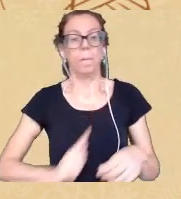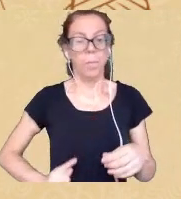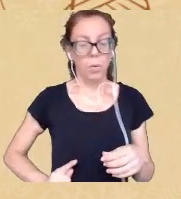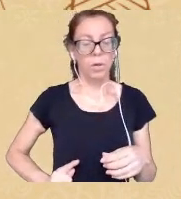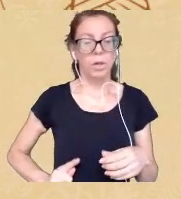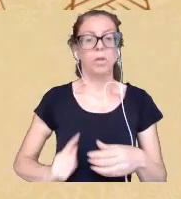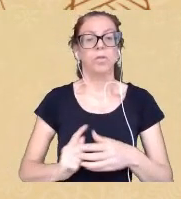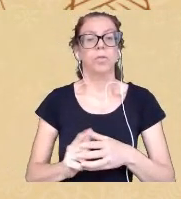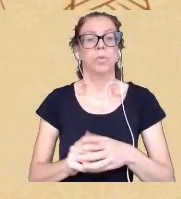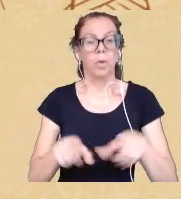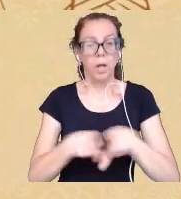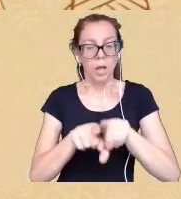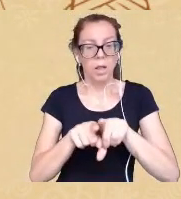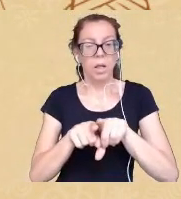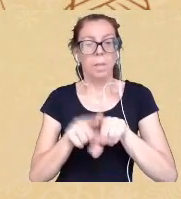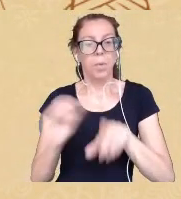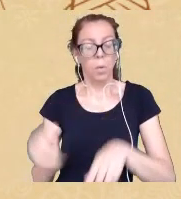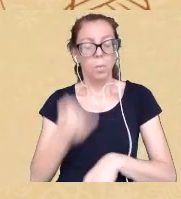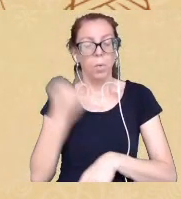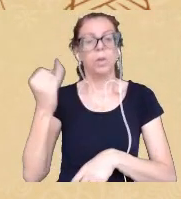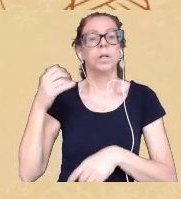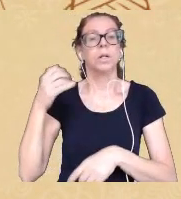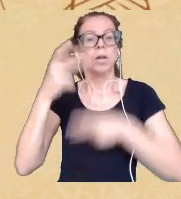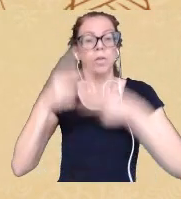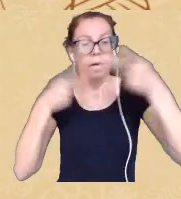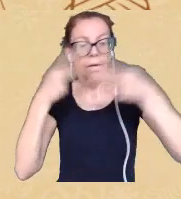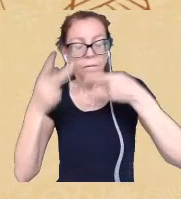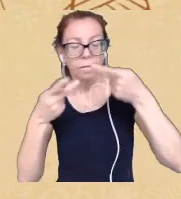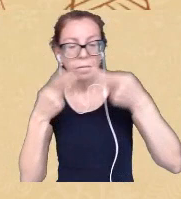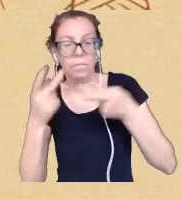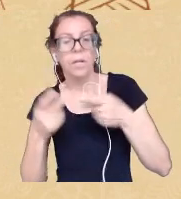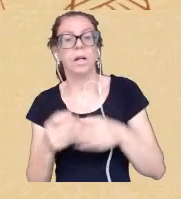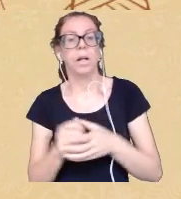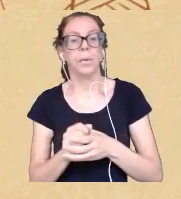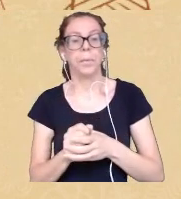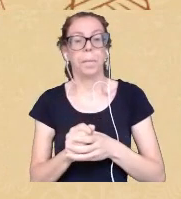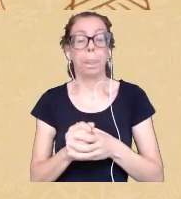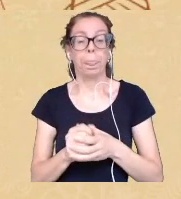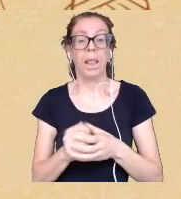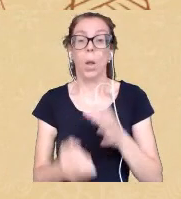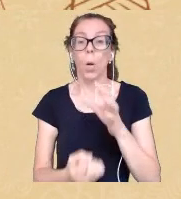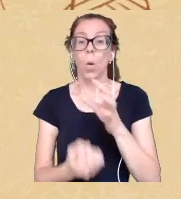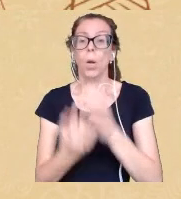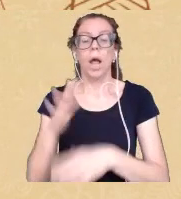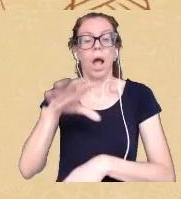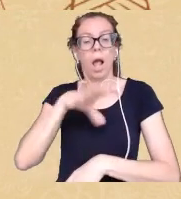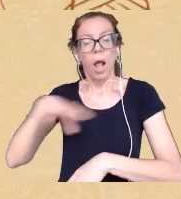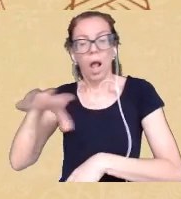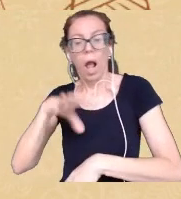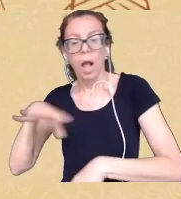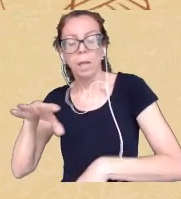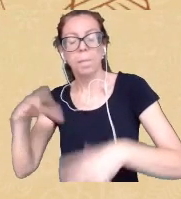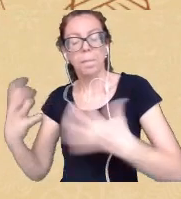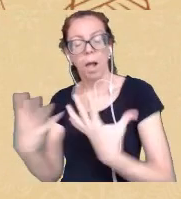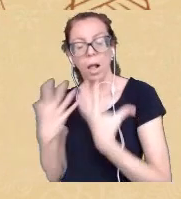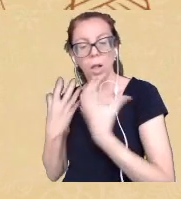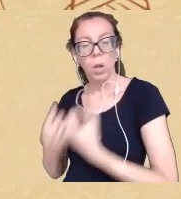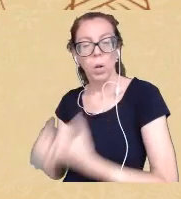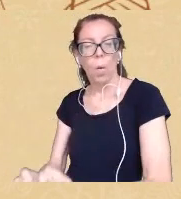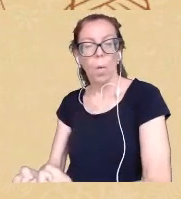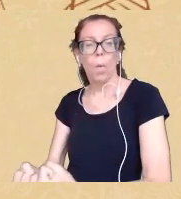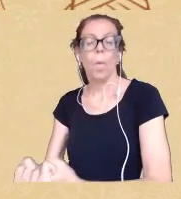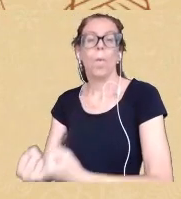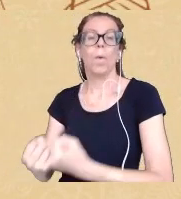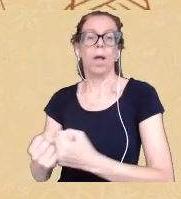pessoas negras do quanto é necessário a gente criar espaços de acolhimento de compreensão e de enfrentamento